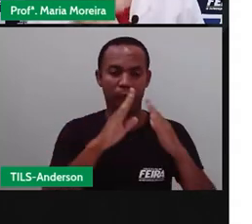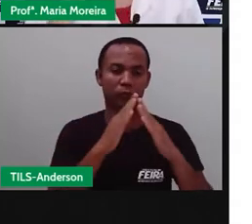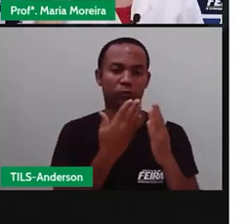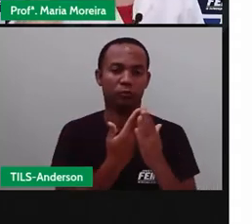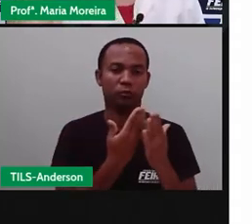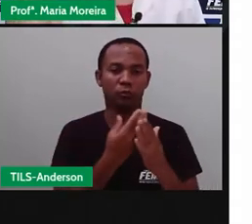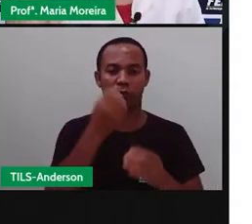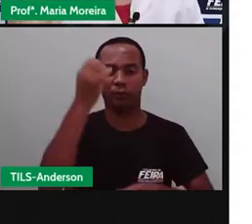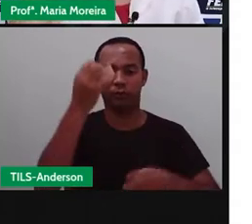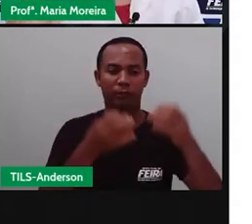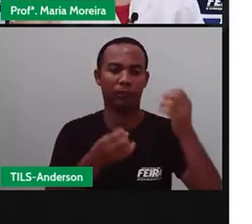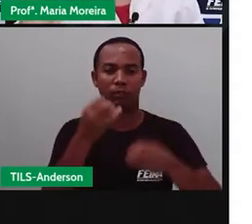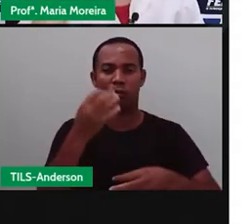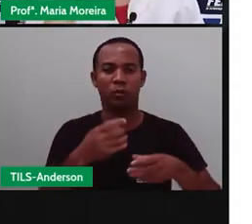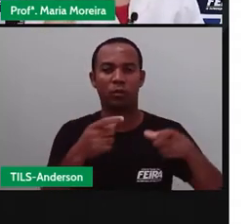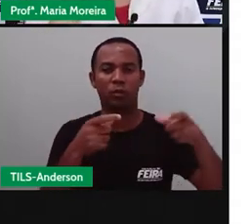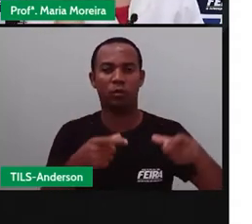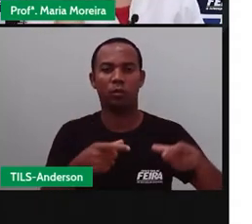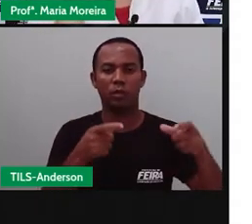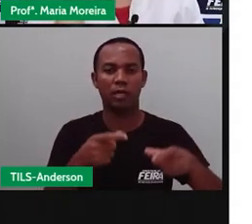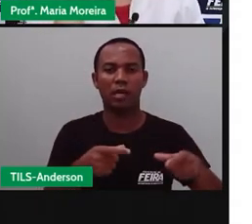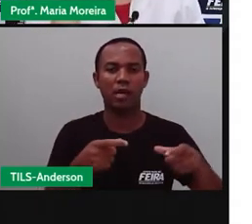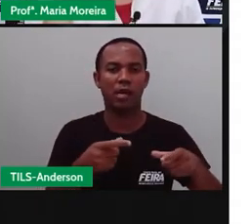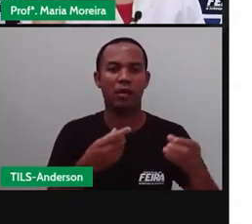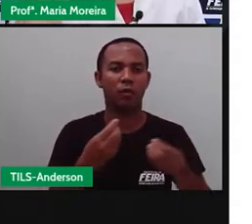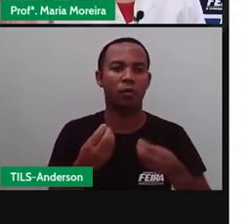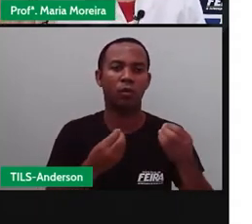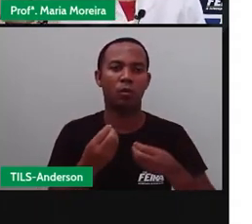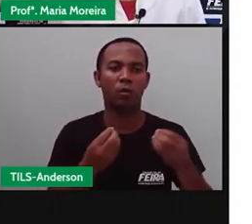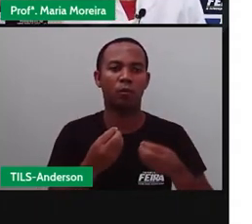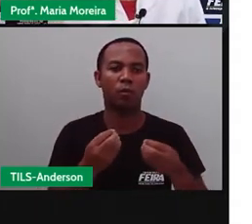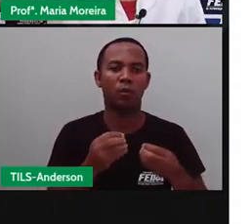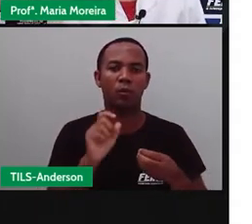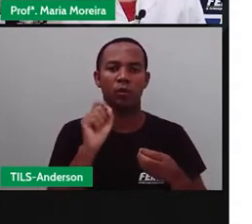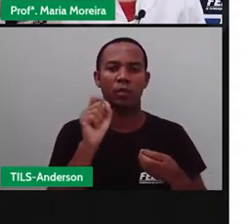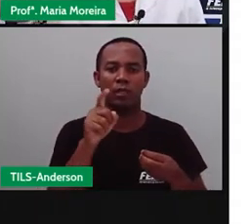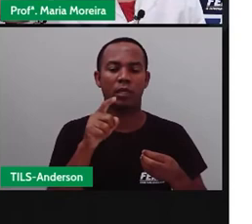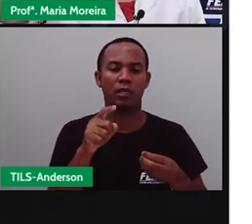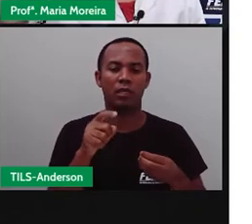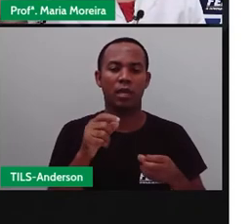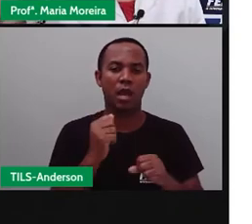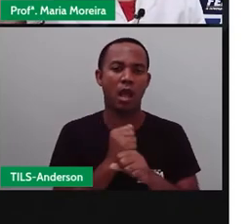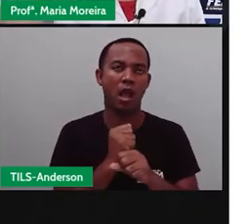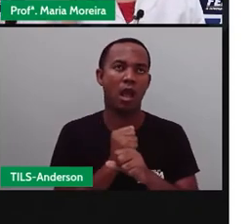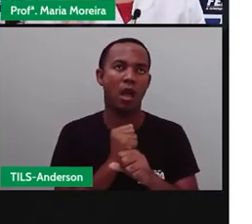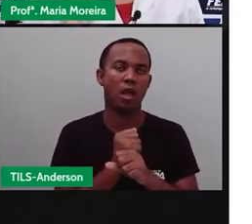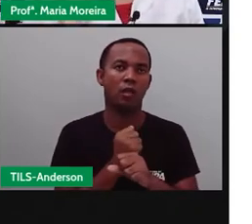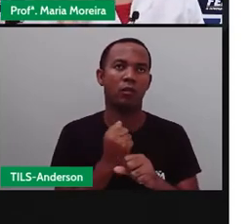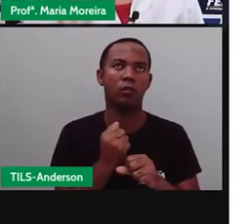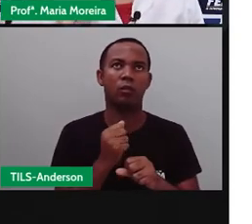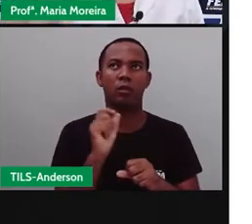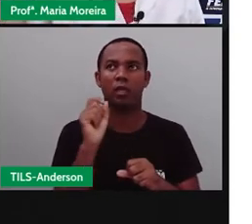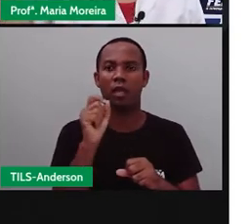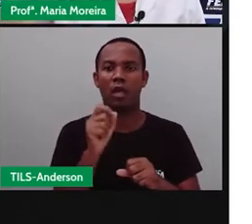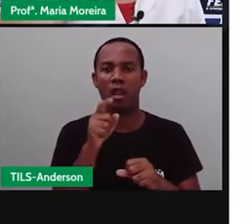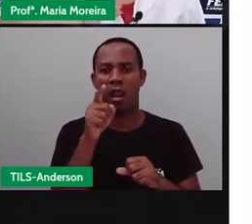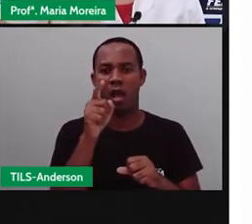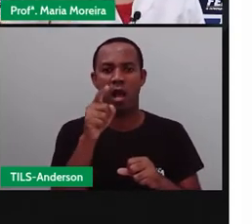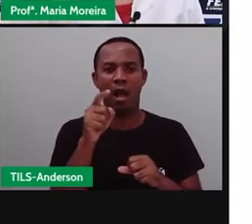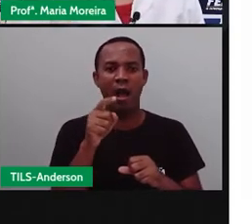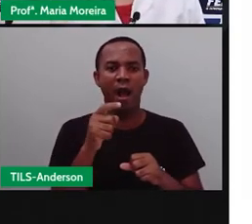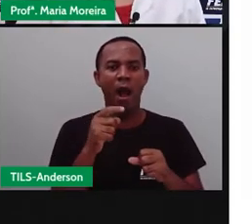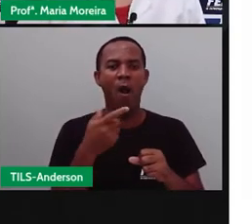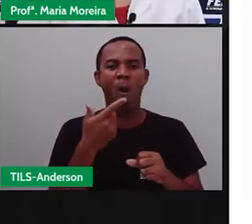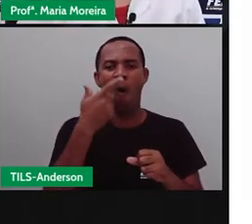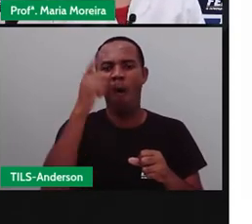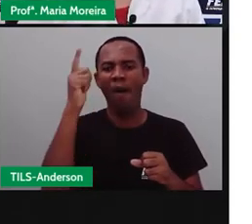falando sobre hemisfério sul e hemisfério norte, que quando era uma estação do ano no hemisfério norte, seria uma